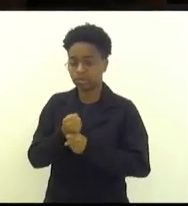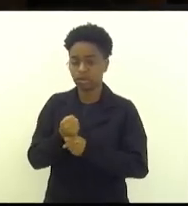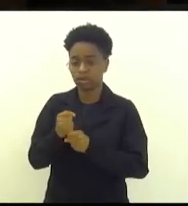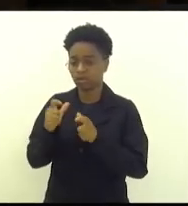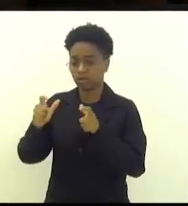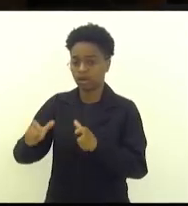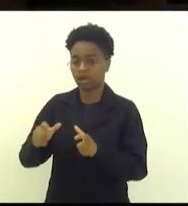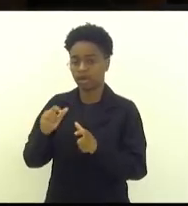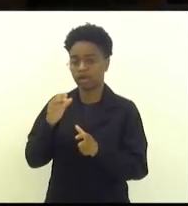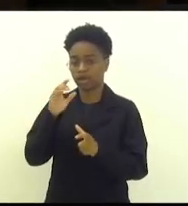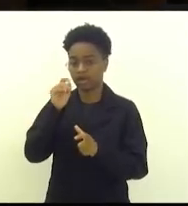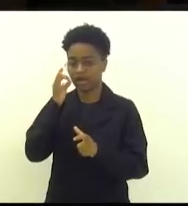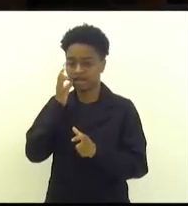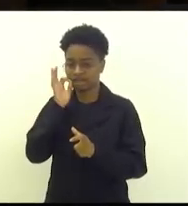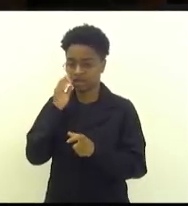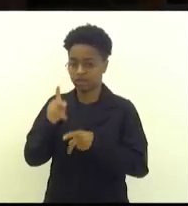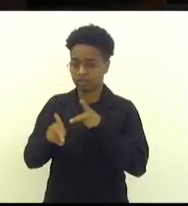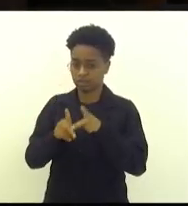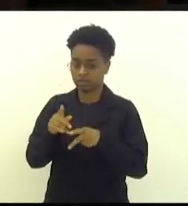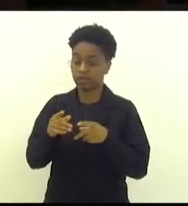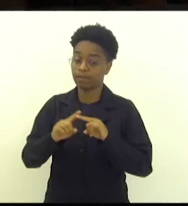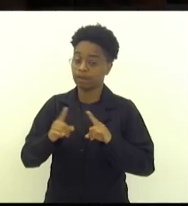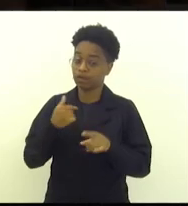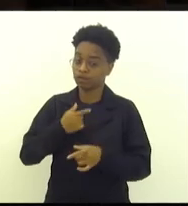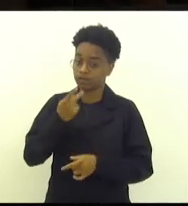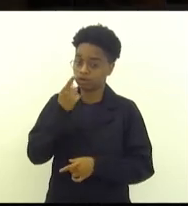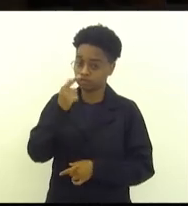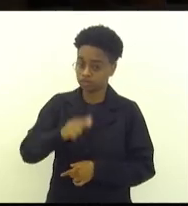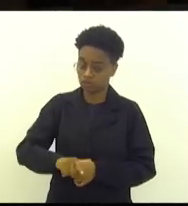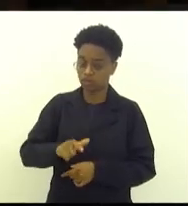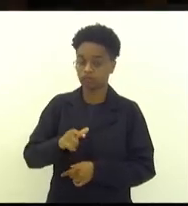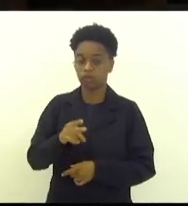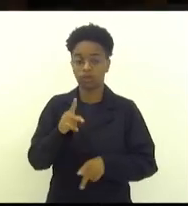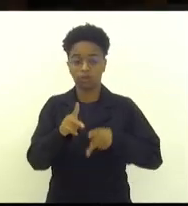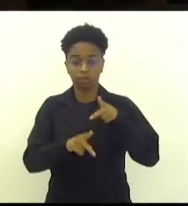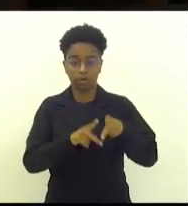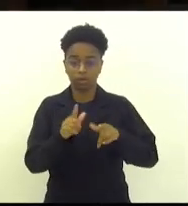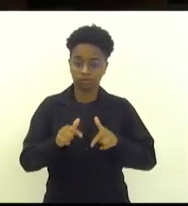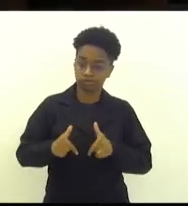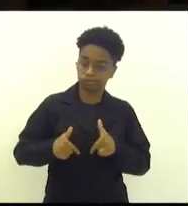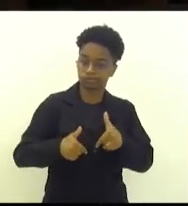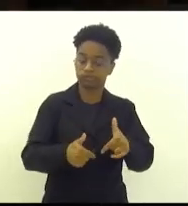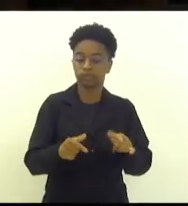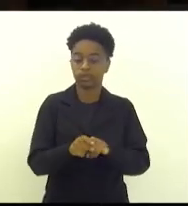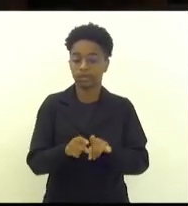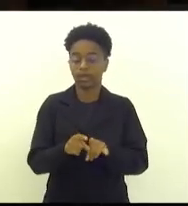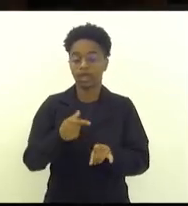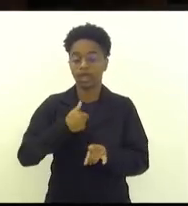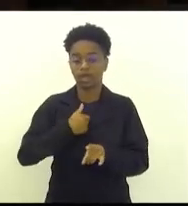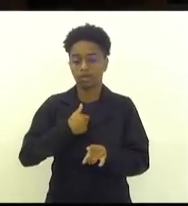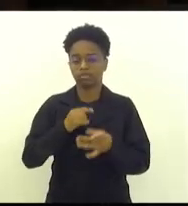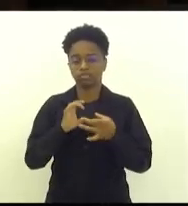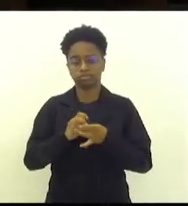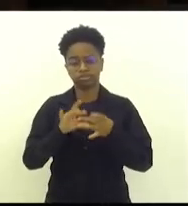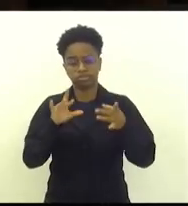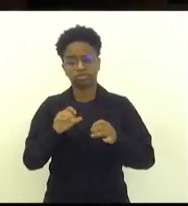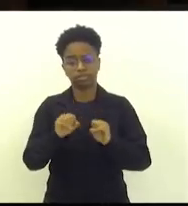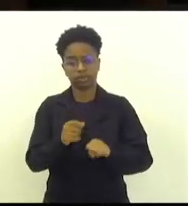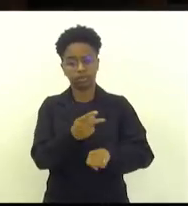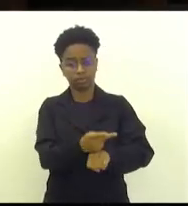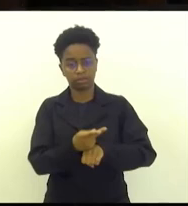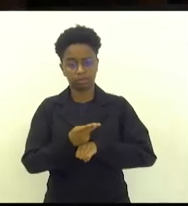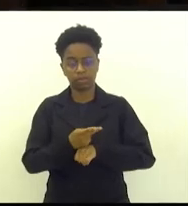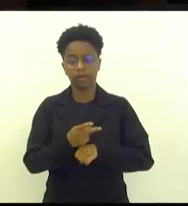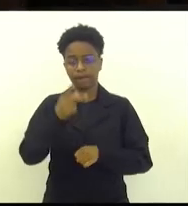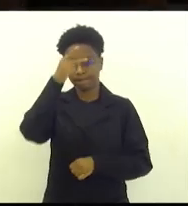o povo está à frente da política e o meu mandato está à disposição da Prefeitura Municipal para